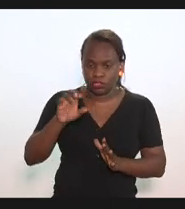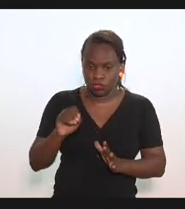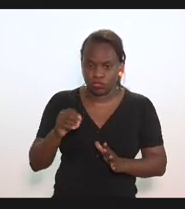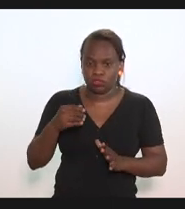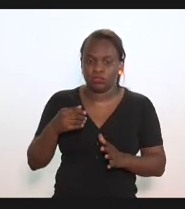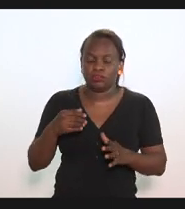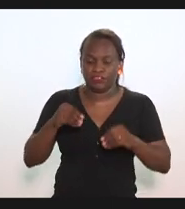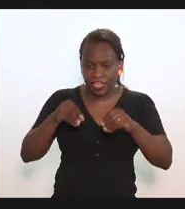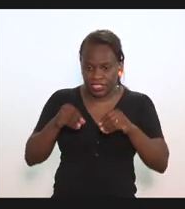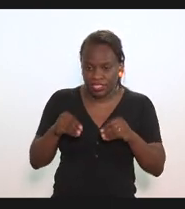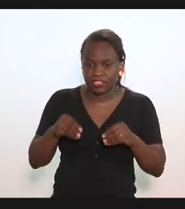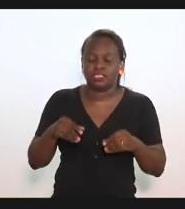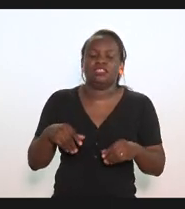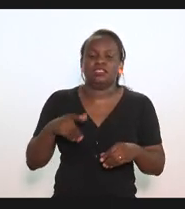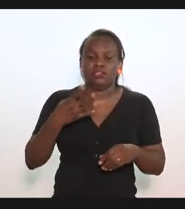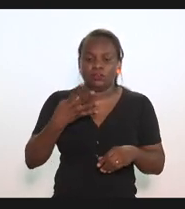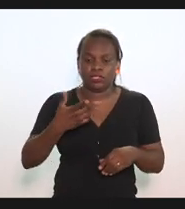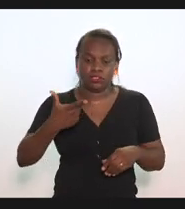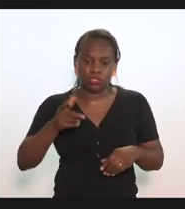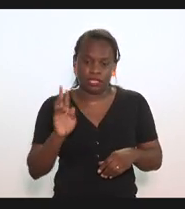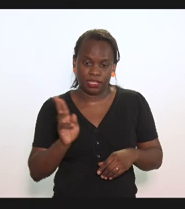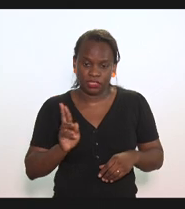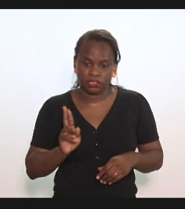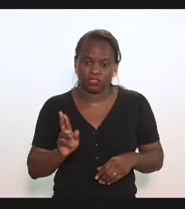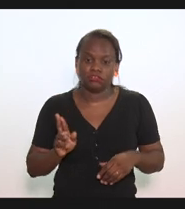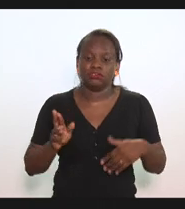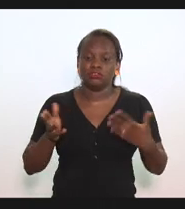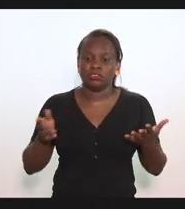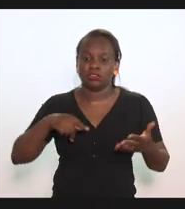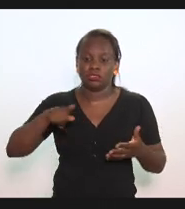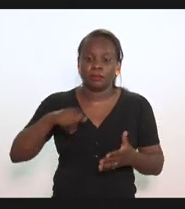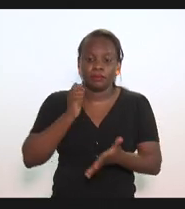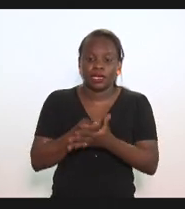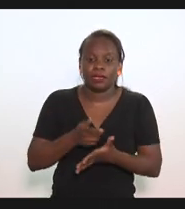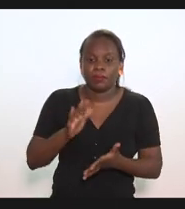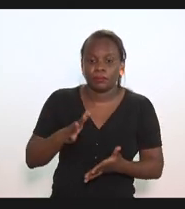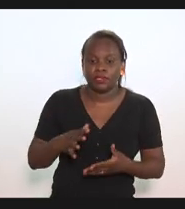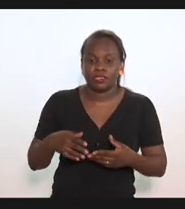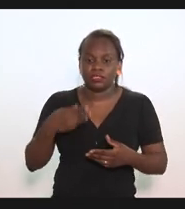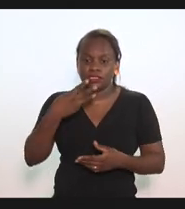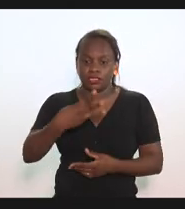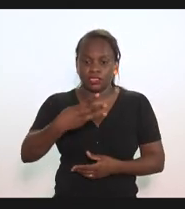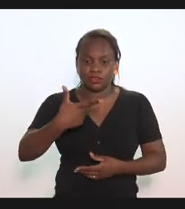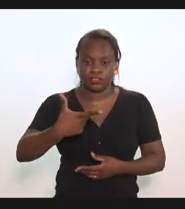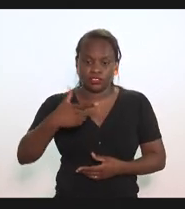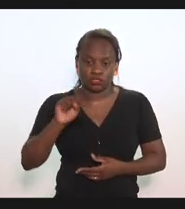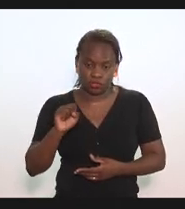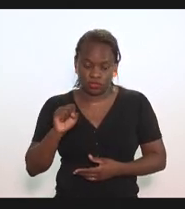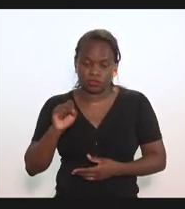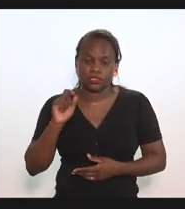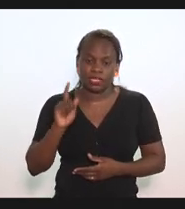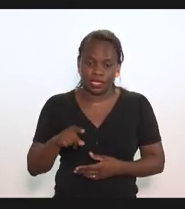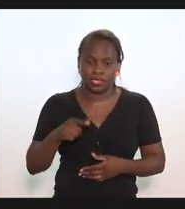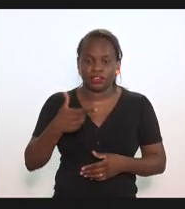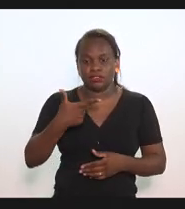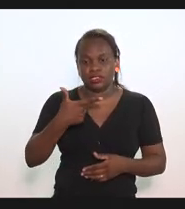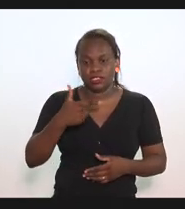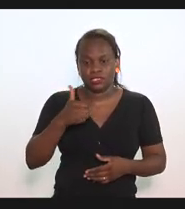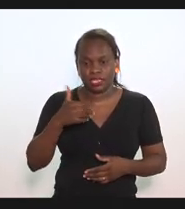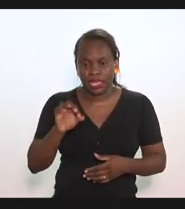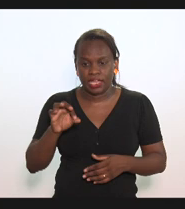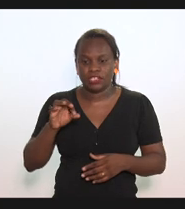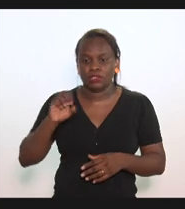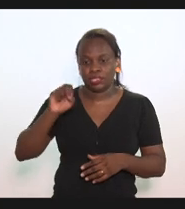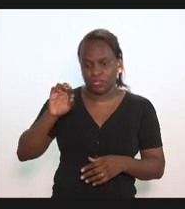da farinha interestadual, 42 reais, e nós pagaremos em torno de 328, que é o 210 vezes